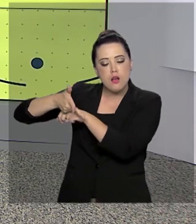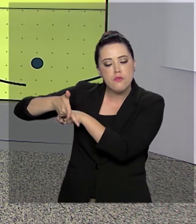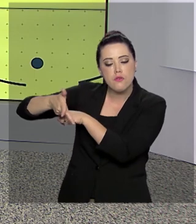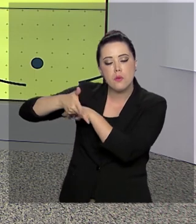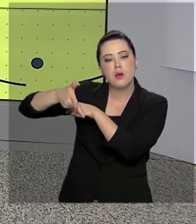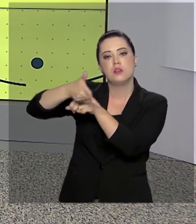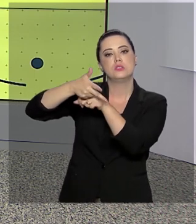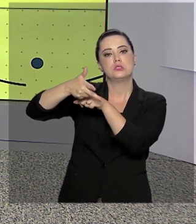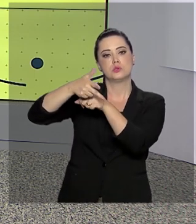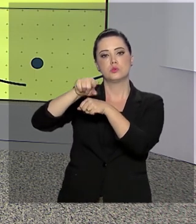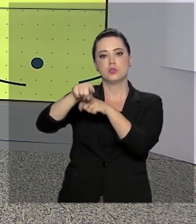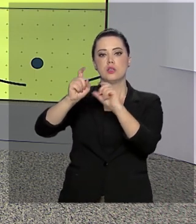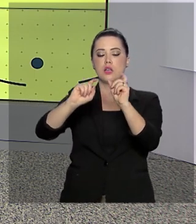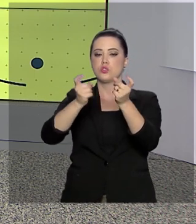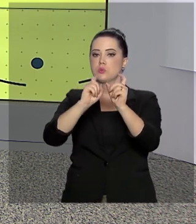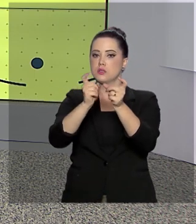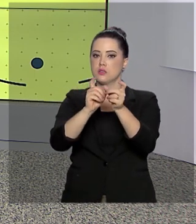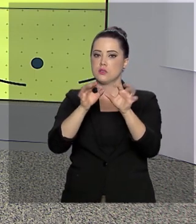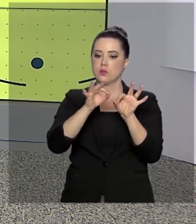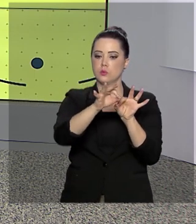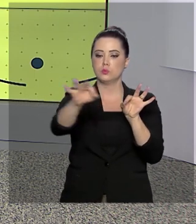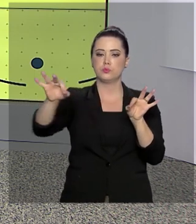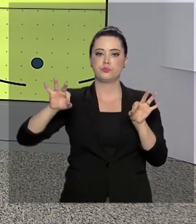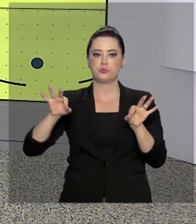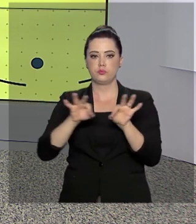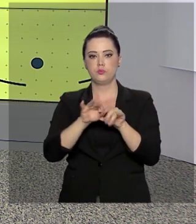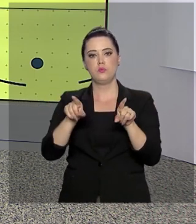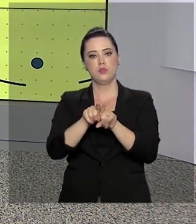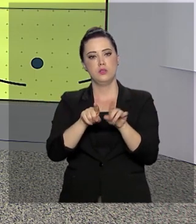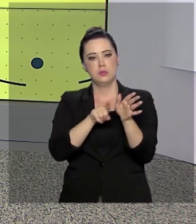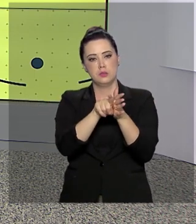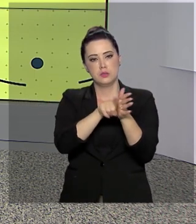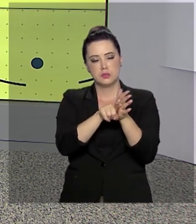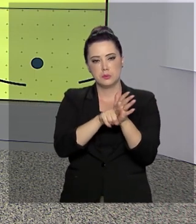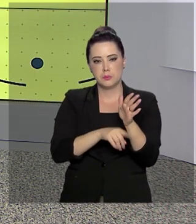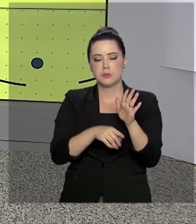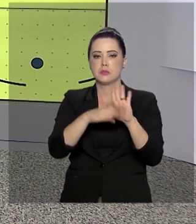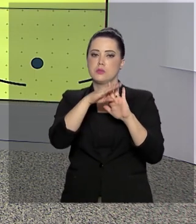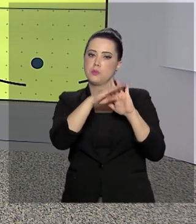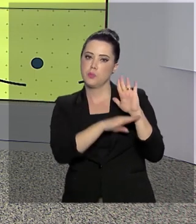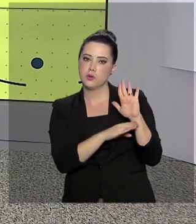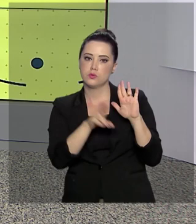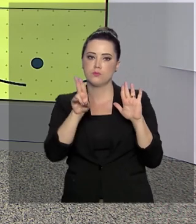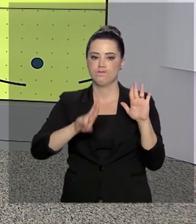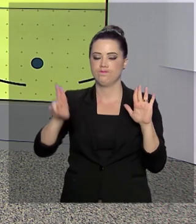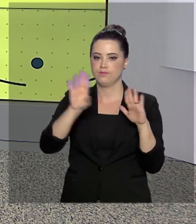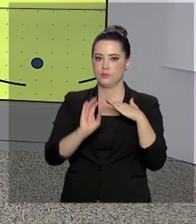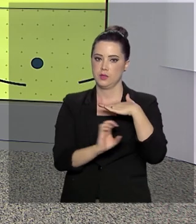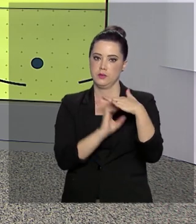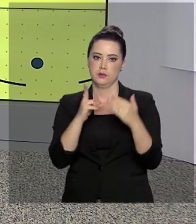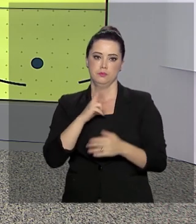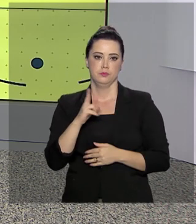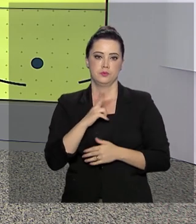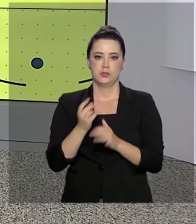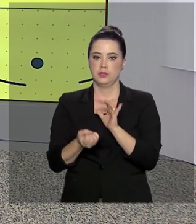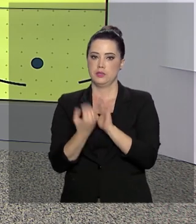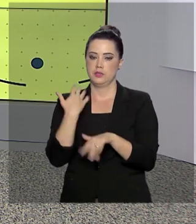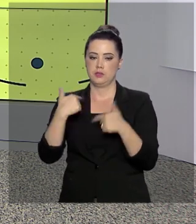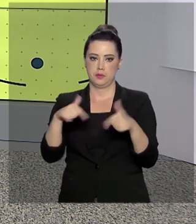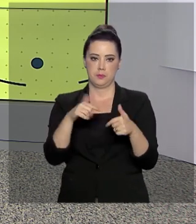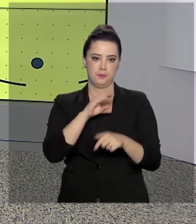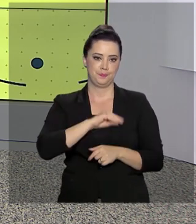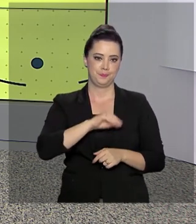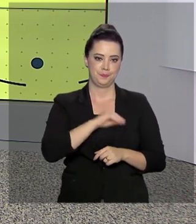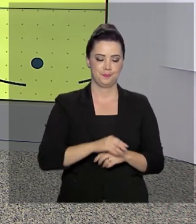no sistema de gestão do território e também em pesquisas e projetos de universidades e empresas privadas, gerando